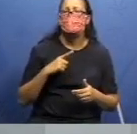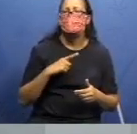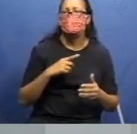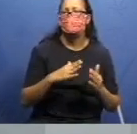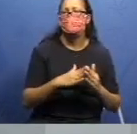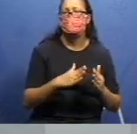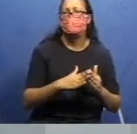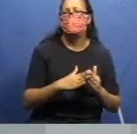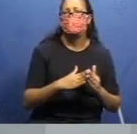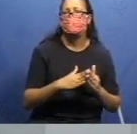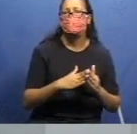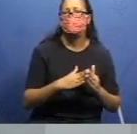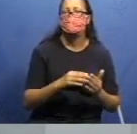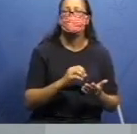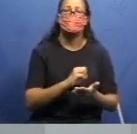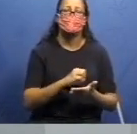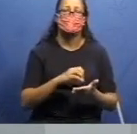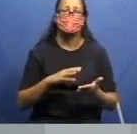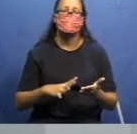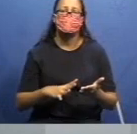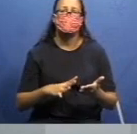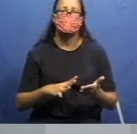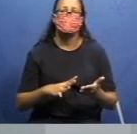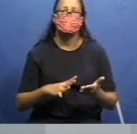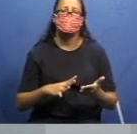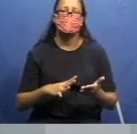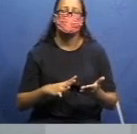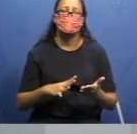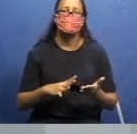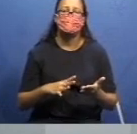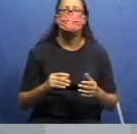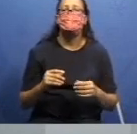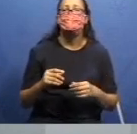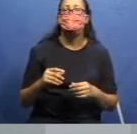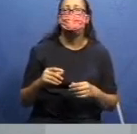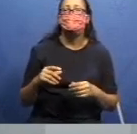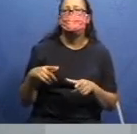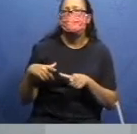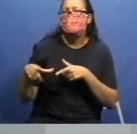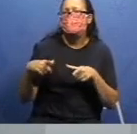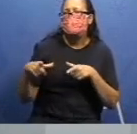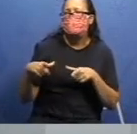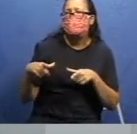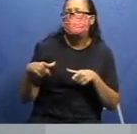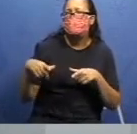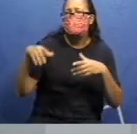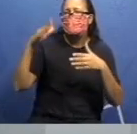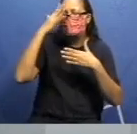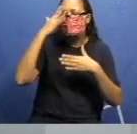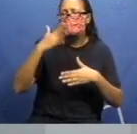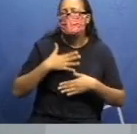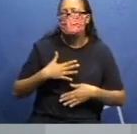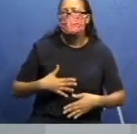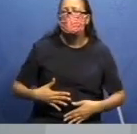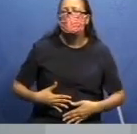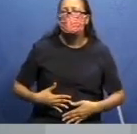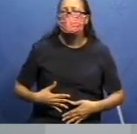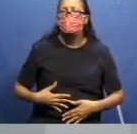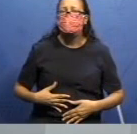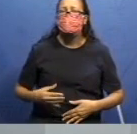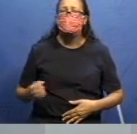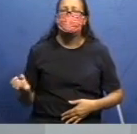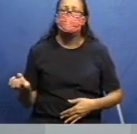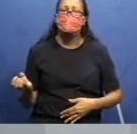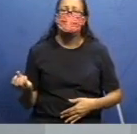elas vão trabalhar sempre alguns aspectos corporais nossos, algumas habilidades ou algumas capacidades